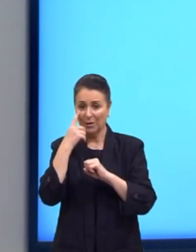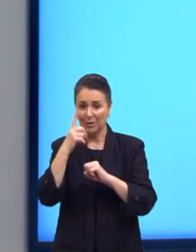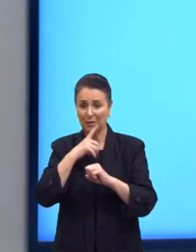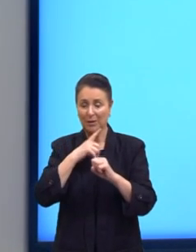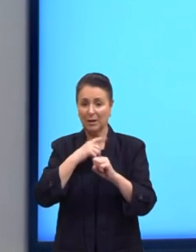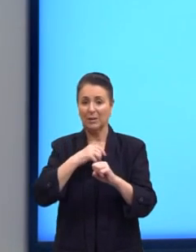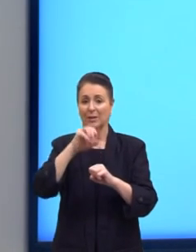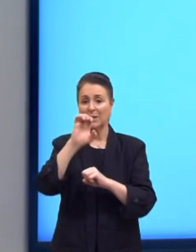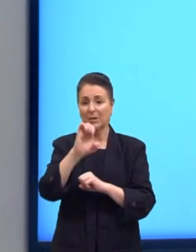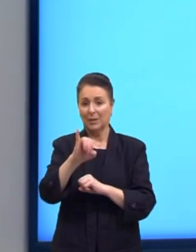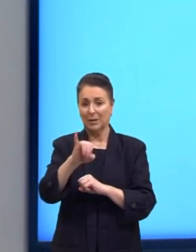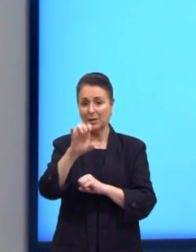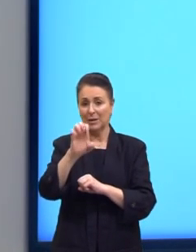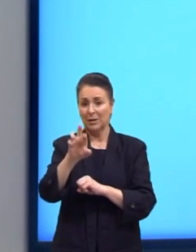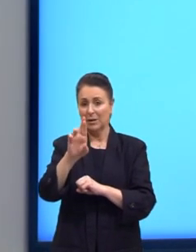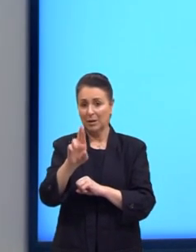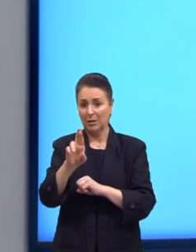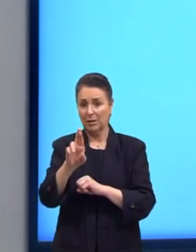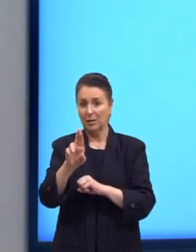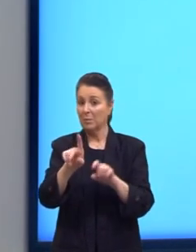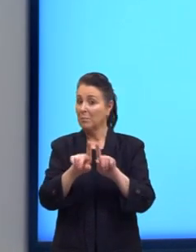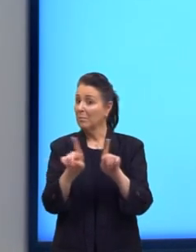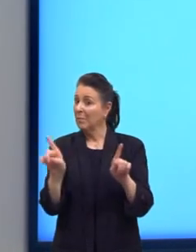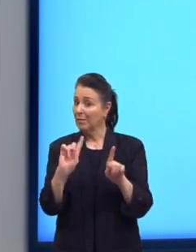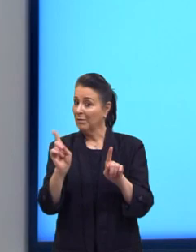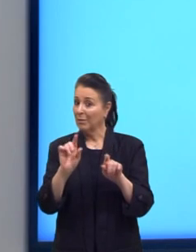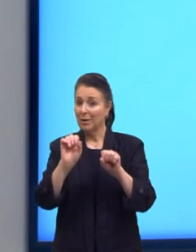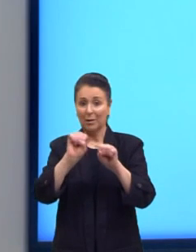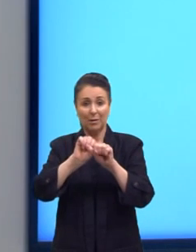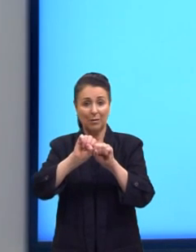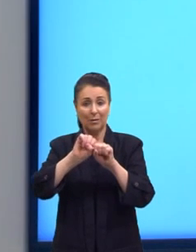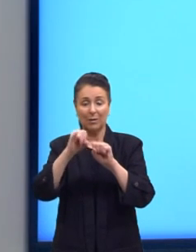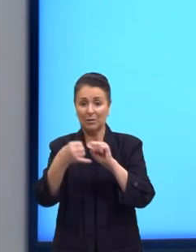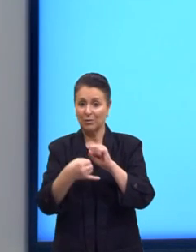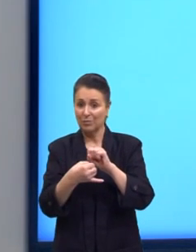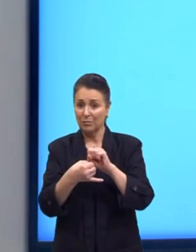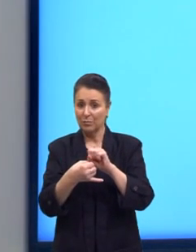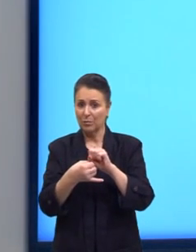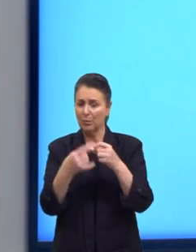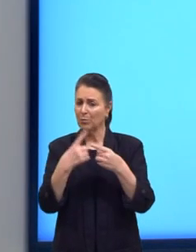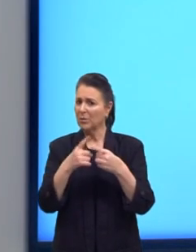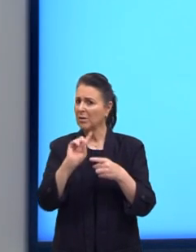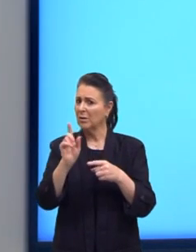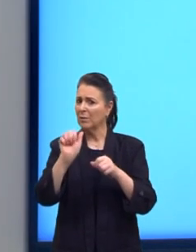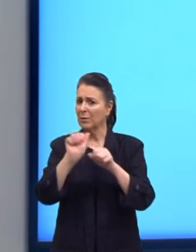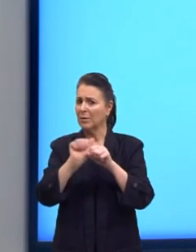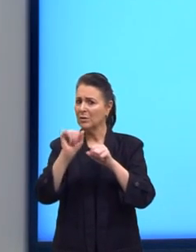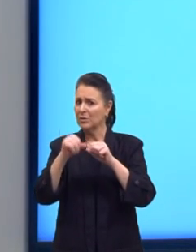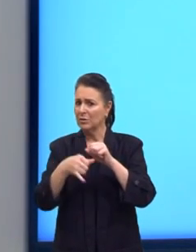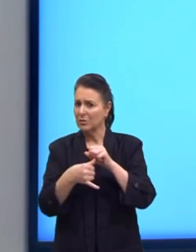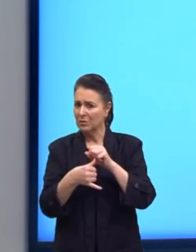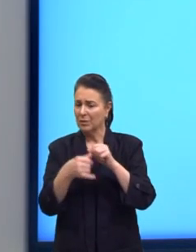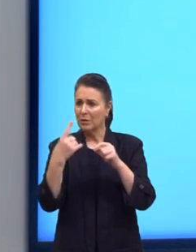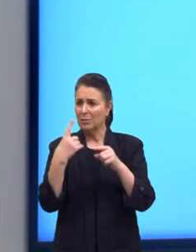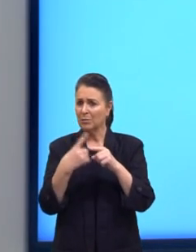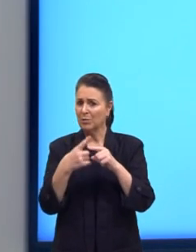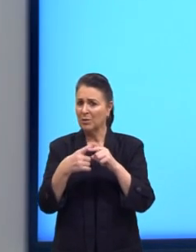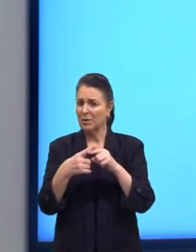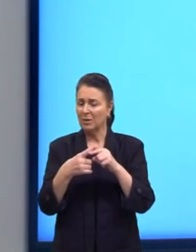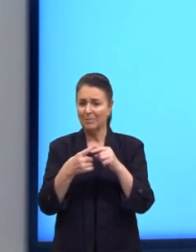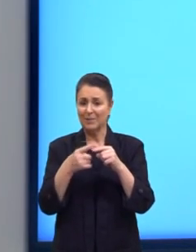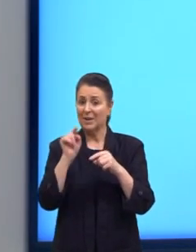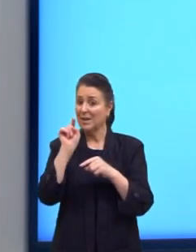R aqui, mas ele não é adjetivo. Por que eu não posso dizer que ele é um adjetivo ali? Porque listen não é